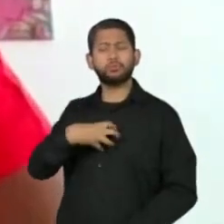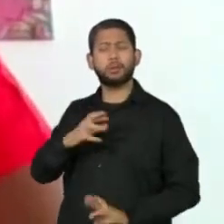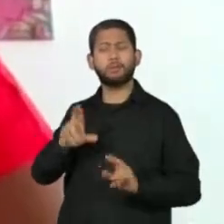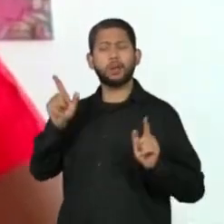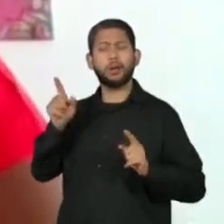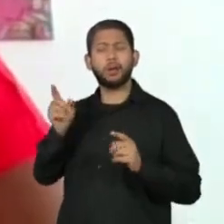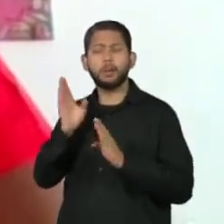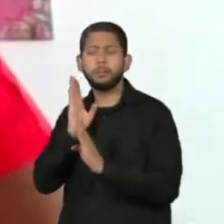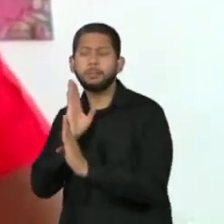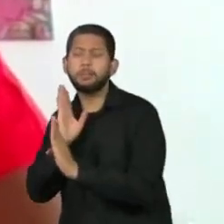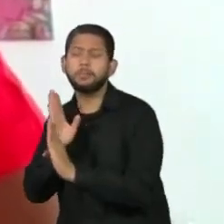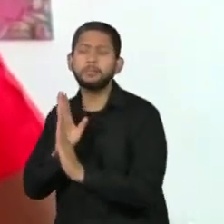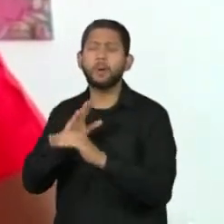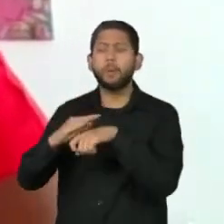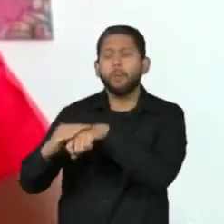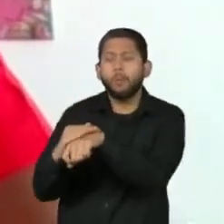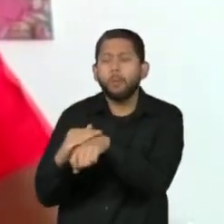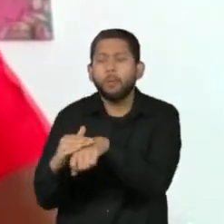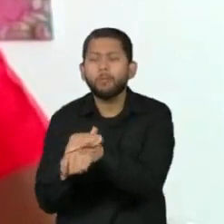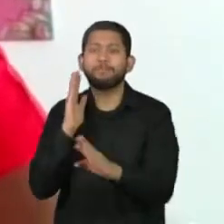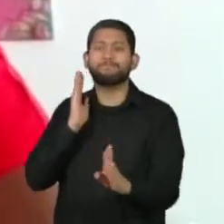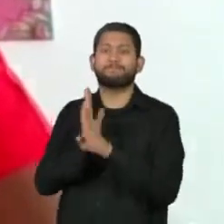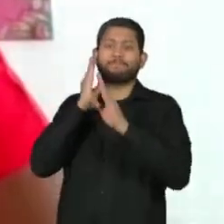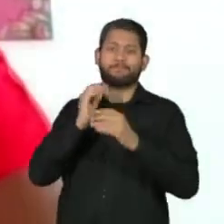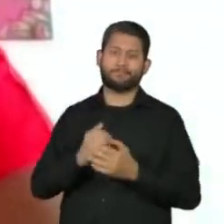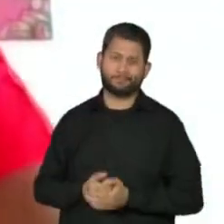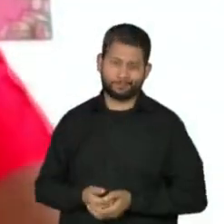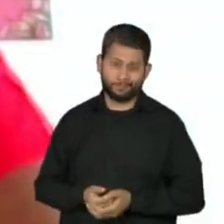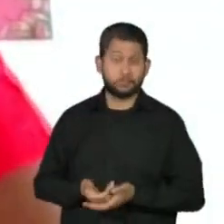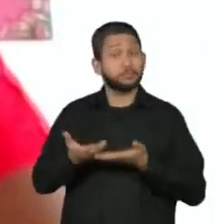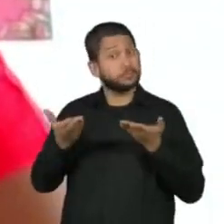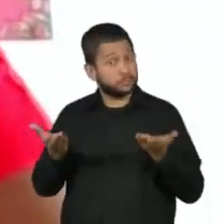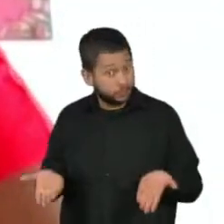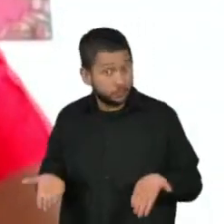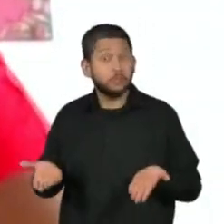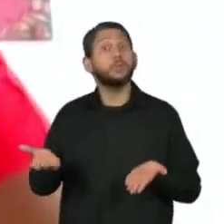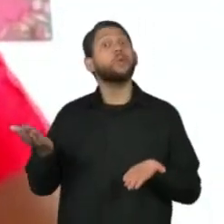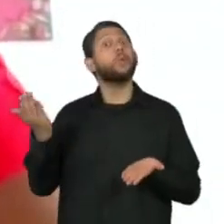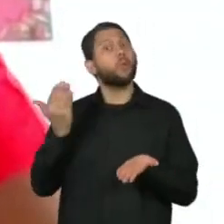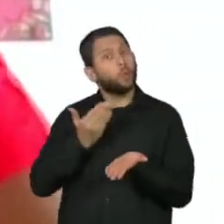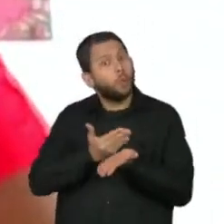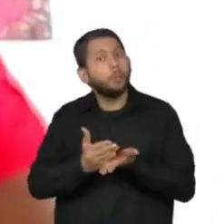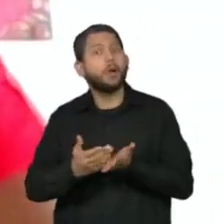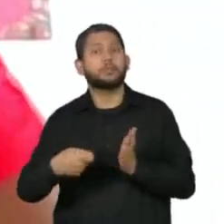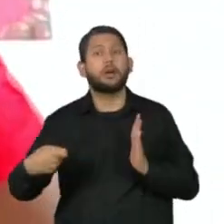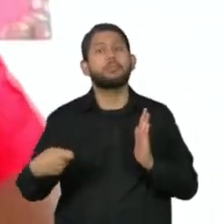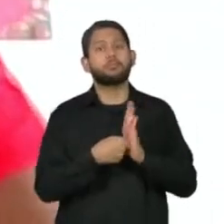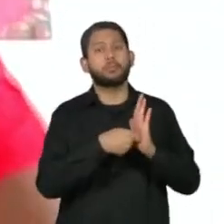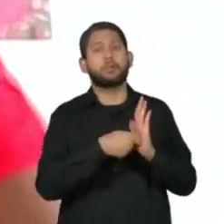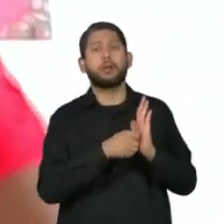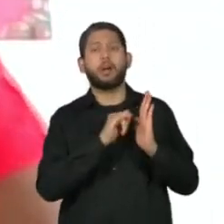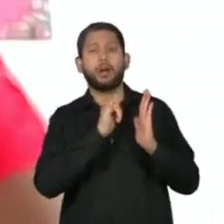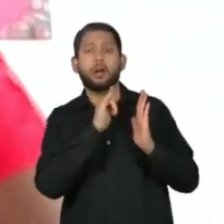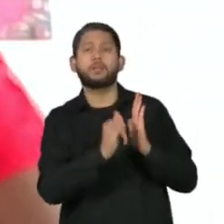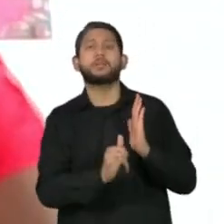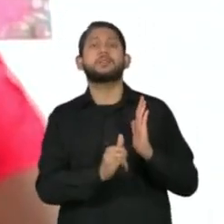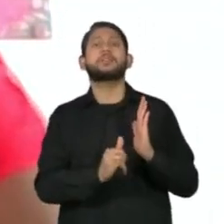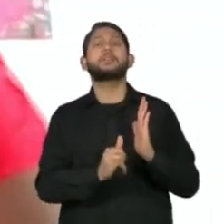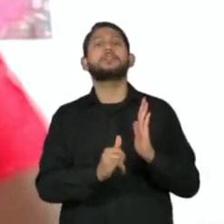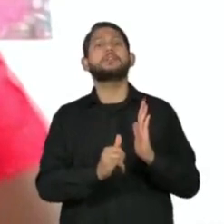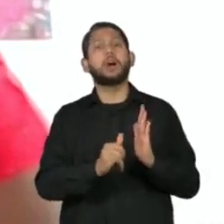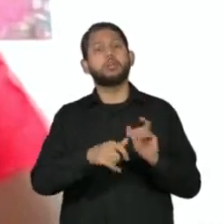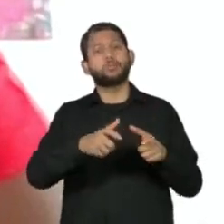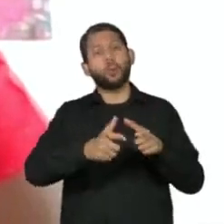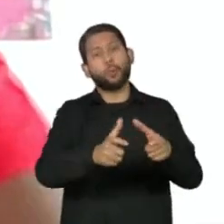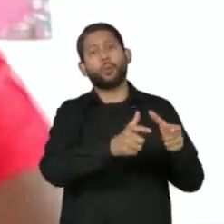e vai buscar entender o que está acontecendo. E a partir disso, proceder à notificação para os